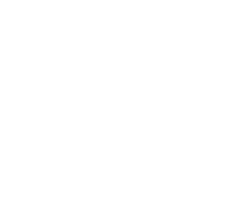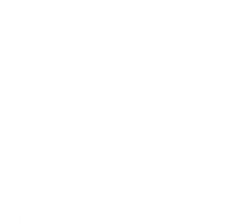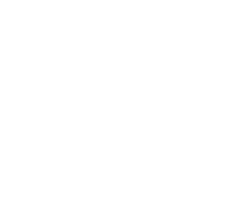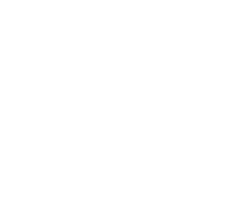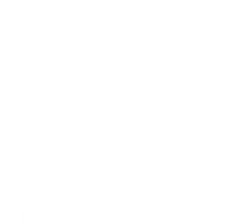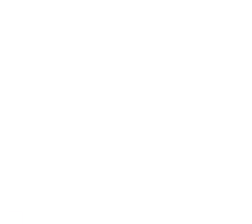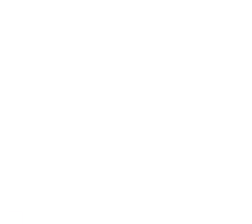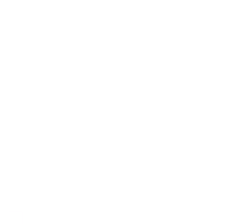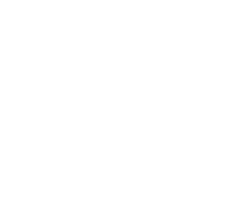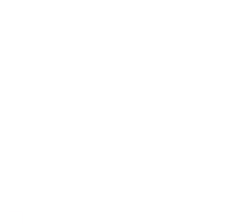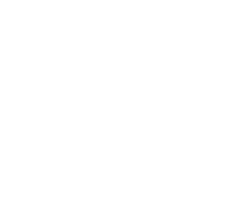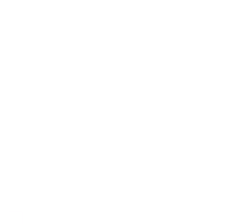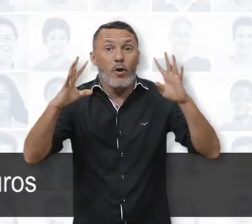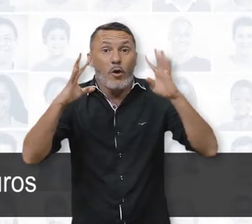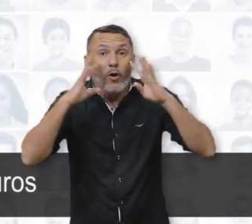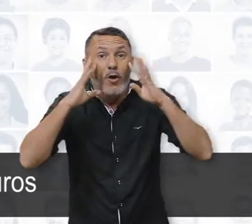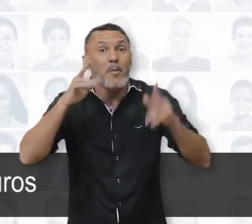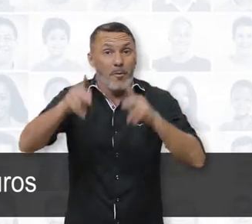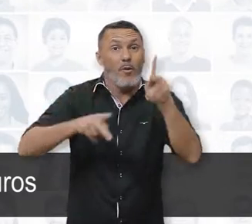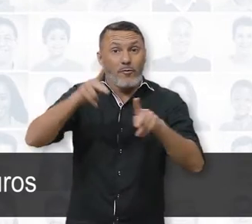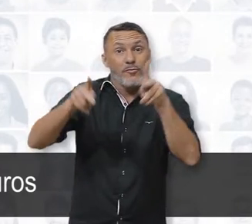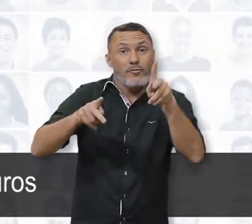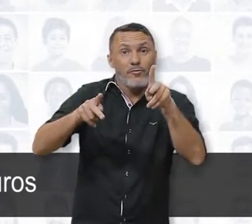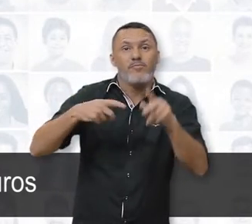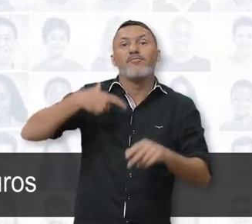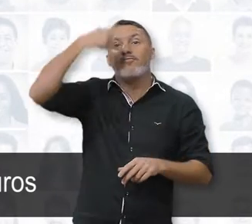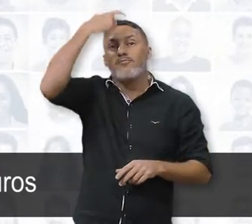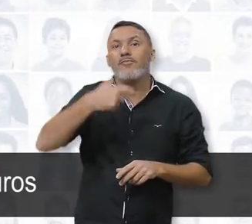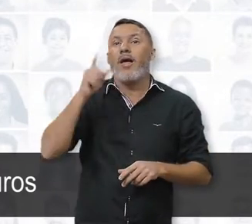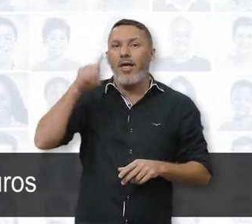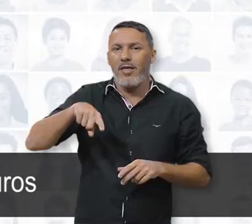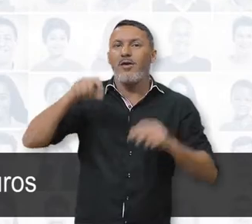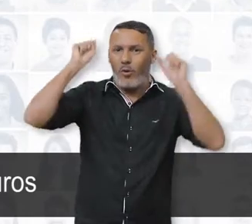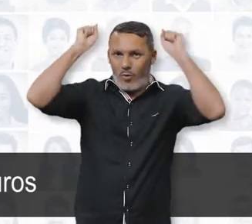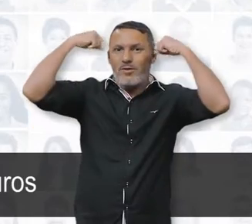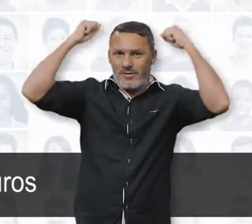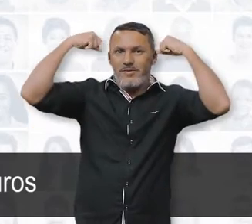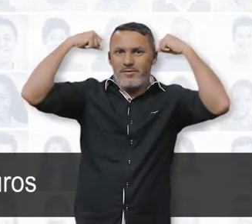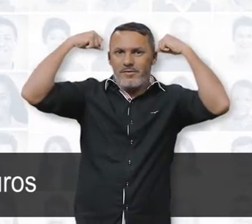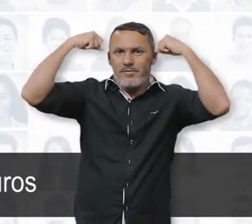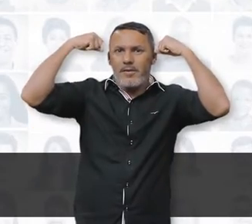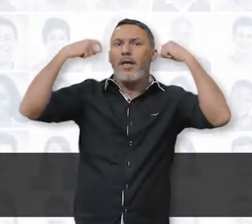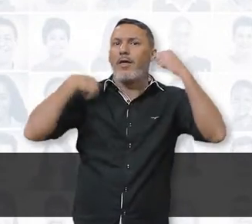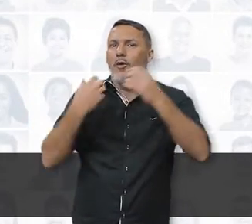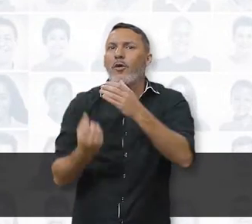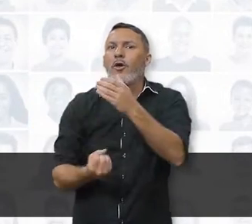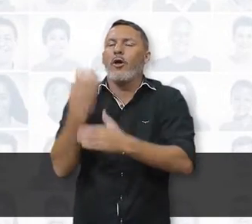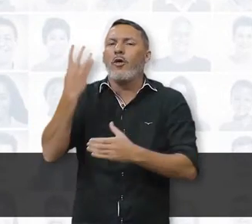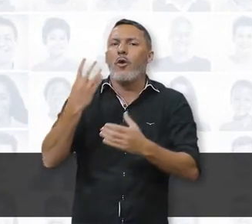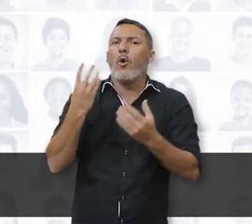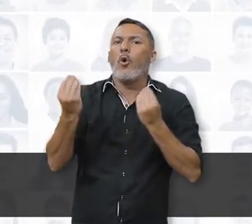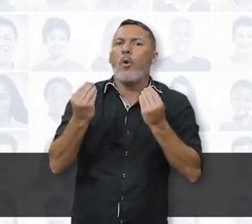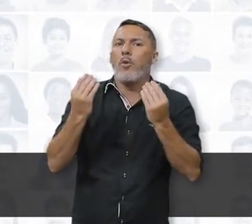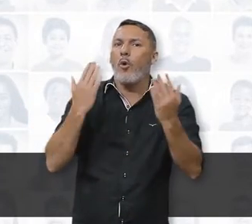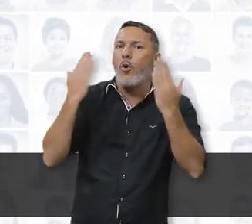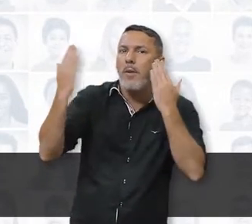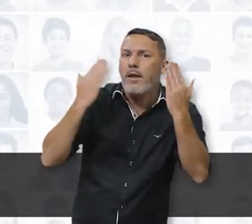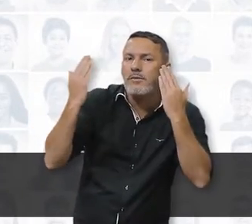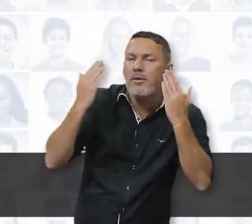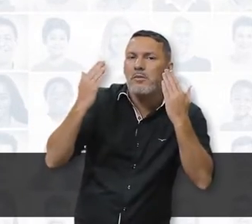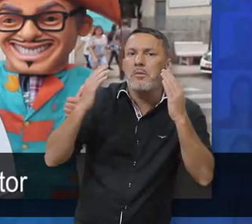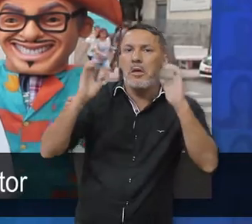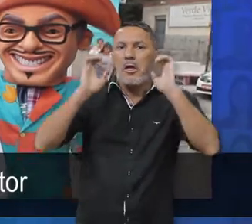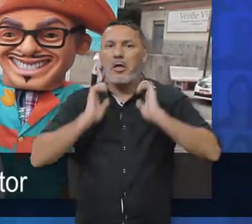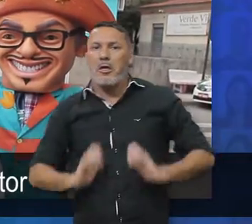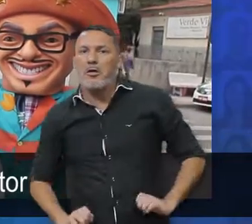É Rocine, onde os couros? A cunha, menino! Eu sou Rocine Tonho dos Couros. Do Onestômetro, sou o